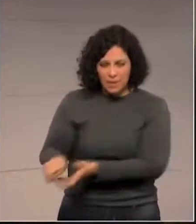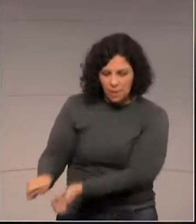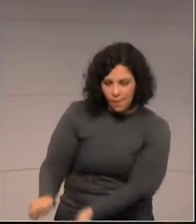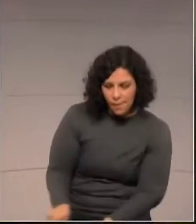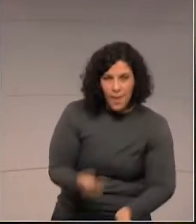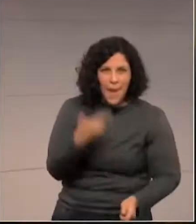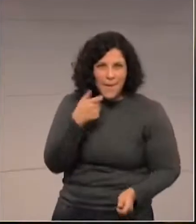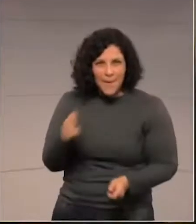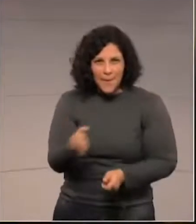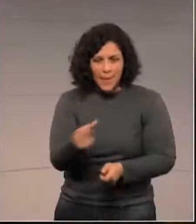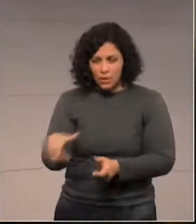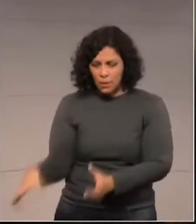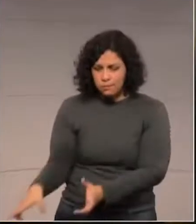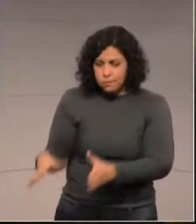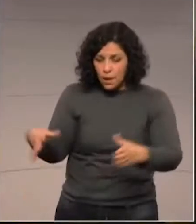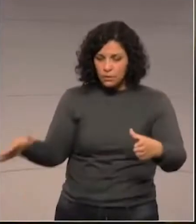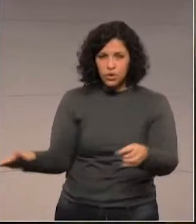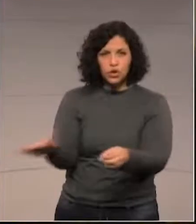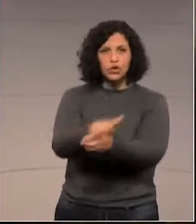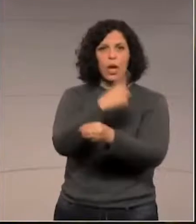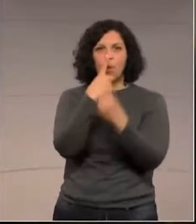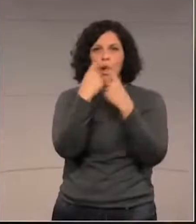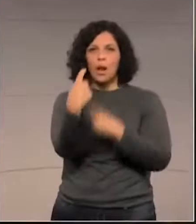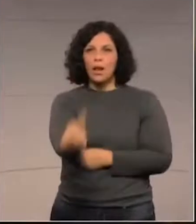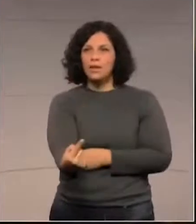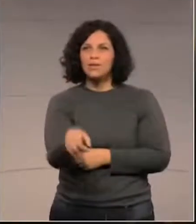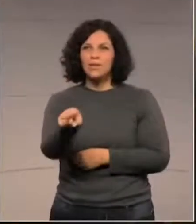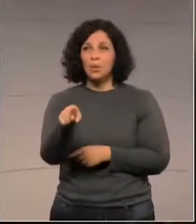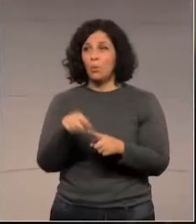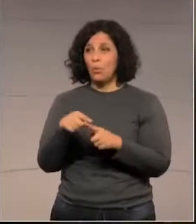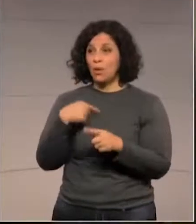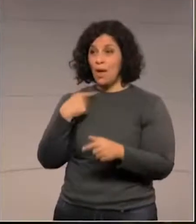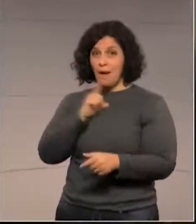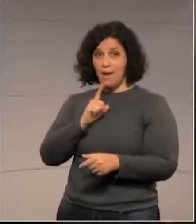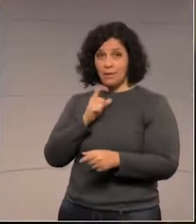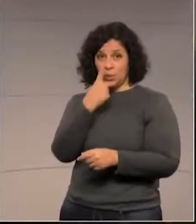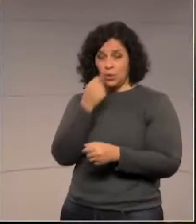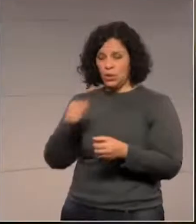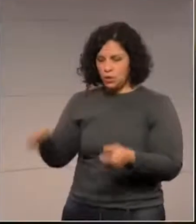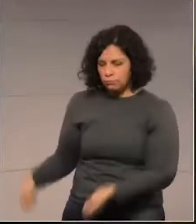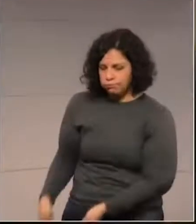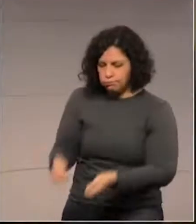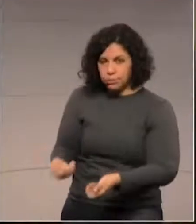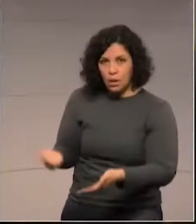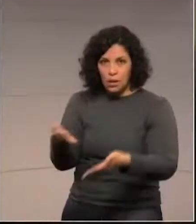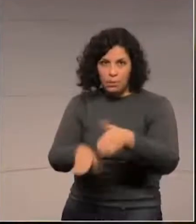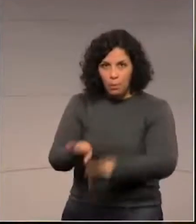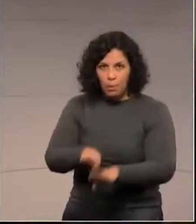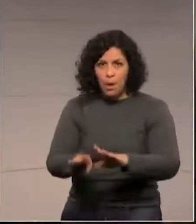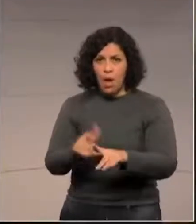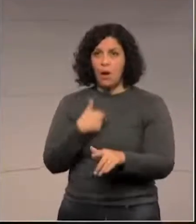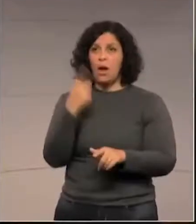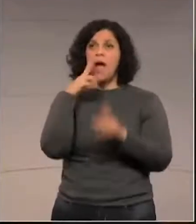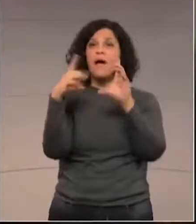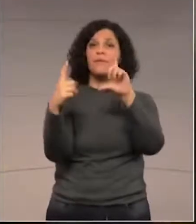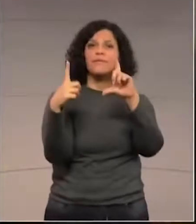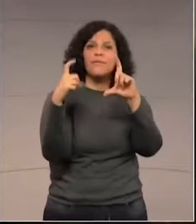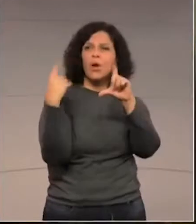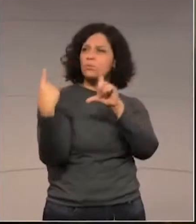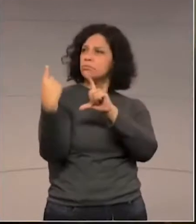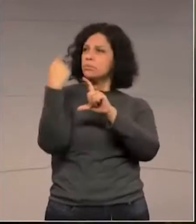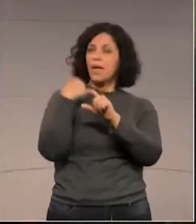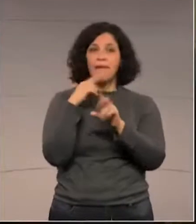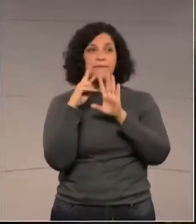que funcionava, que operava, o lixo era enterrado. E a gente tem exatamente essa foto mostrando